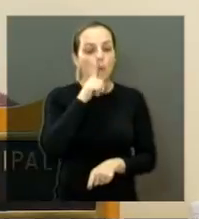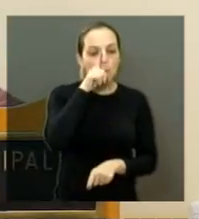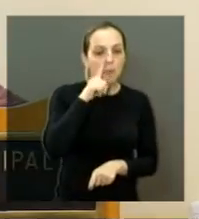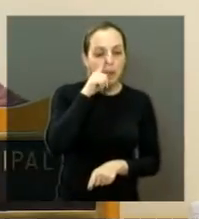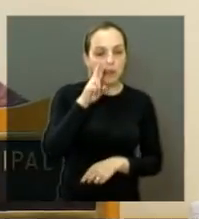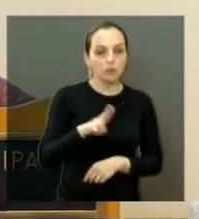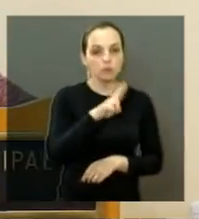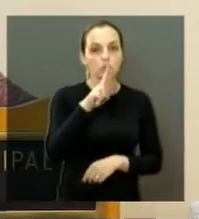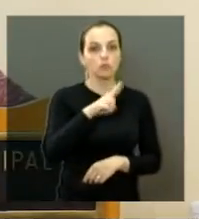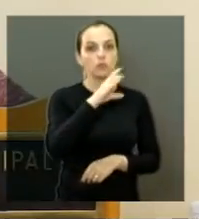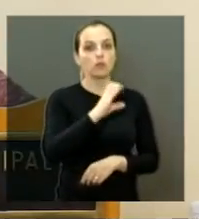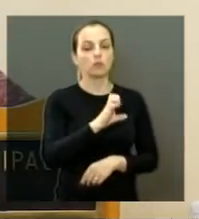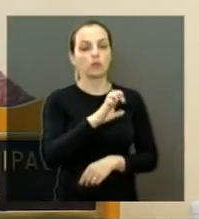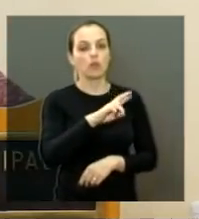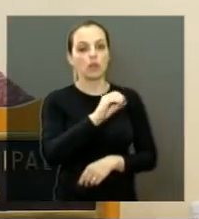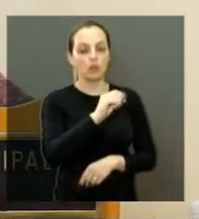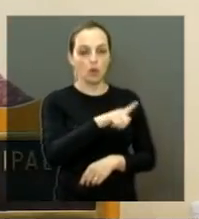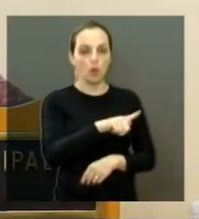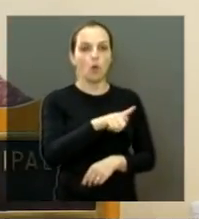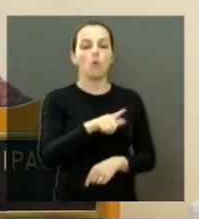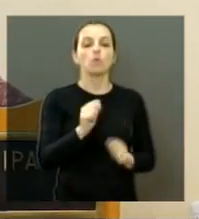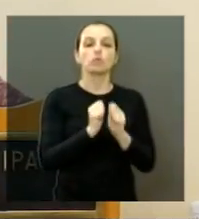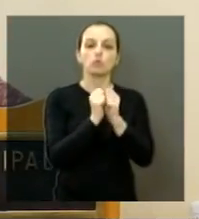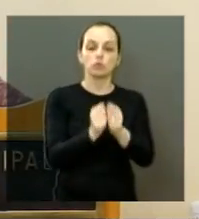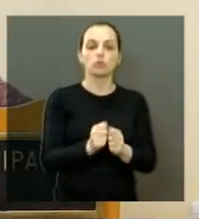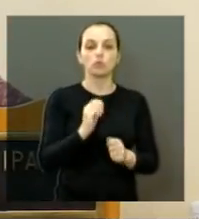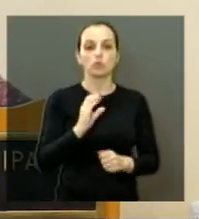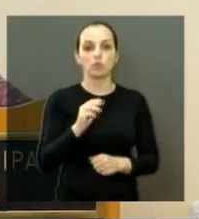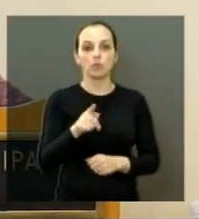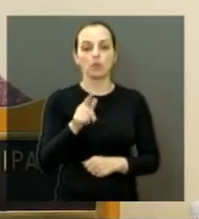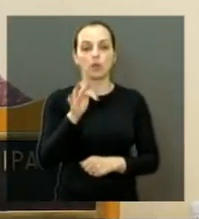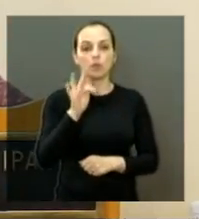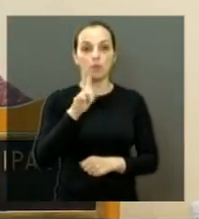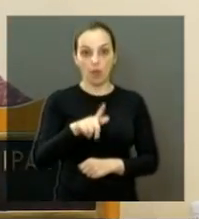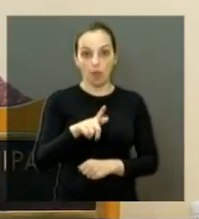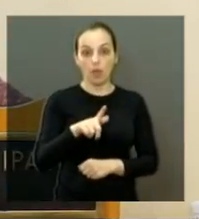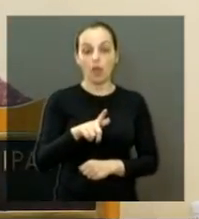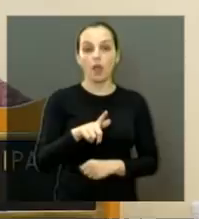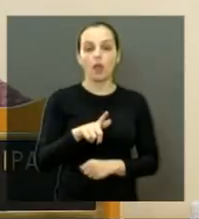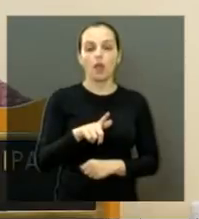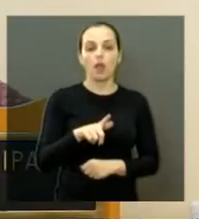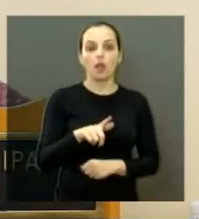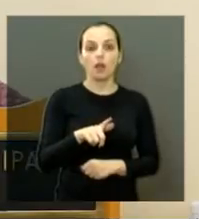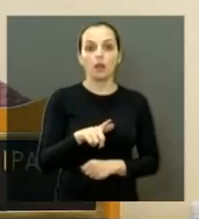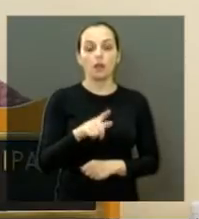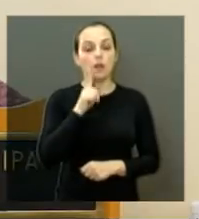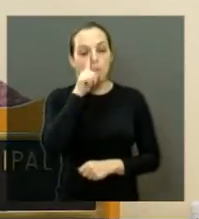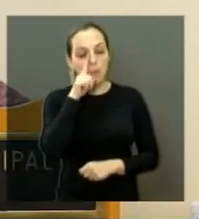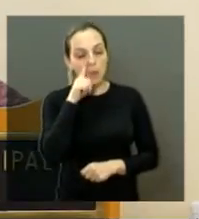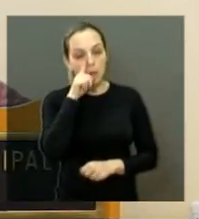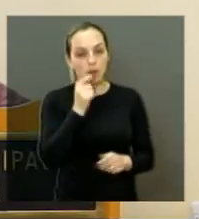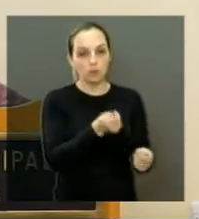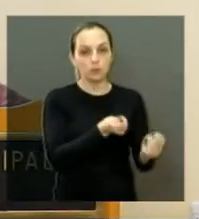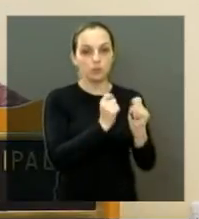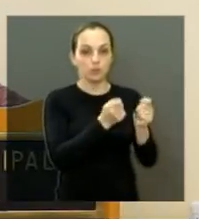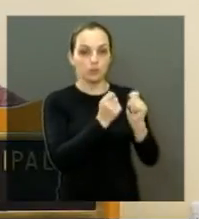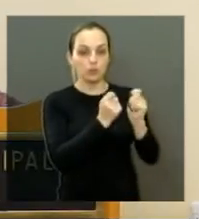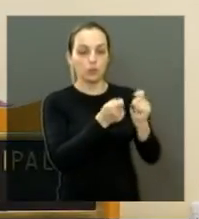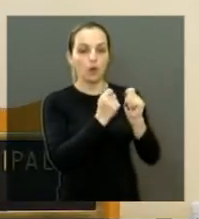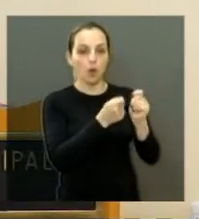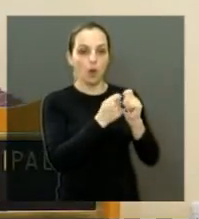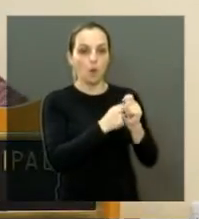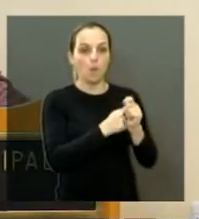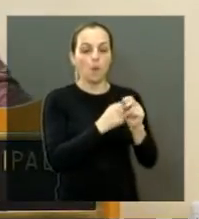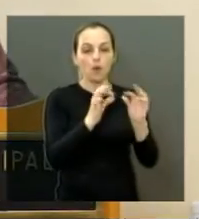linha chilena. Junto com a CPFL, será falado também sobre os perigos de soltar pipas próximo à fiação